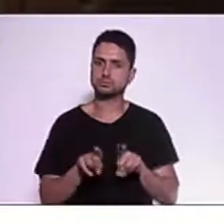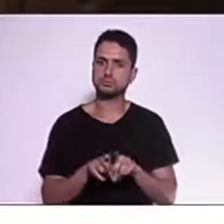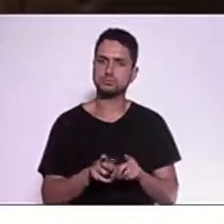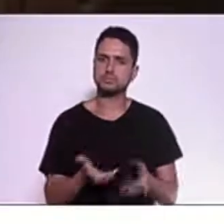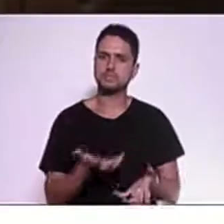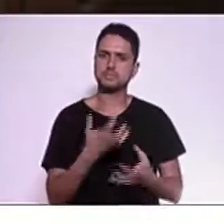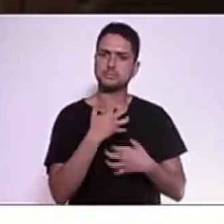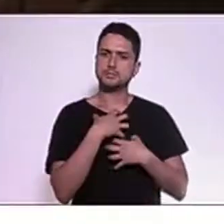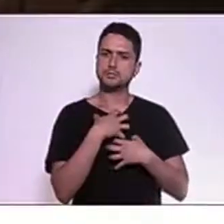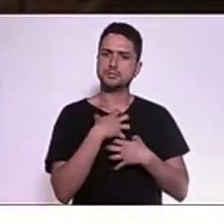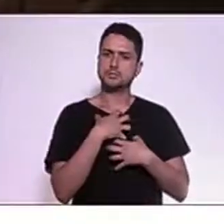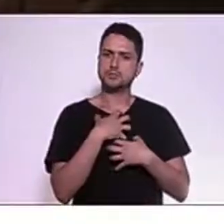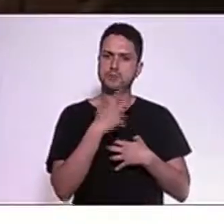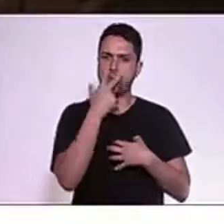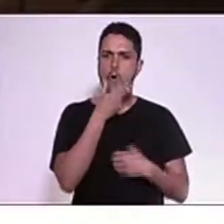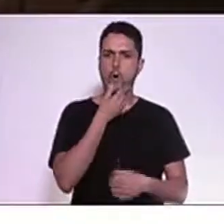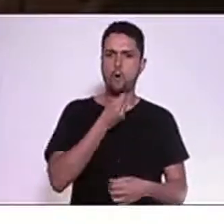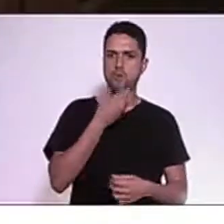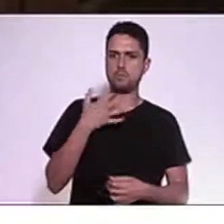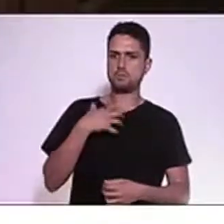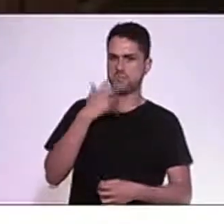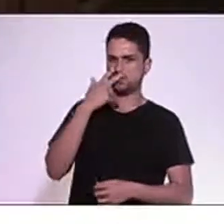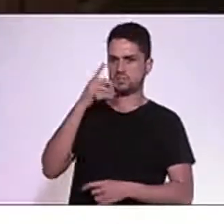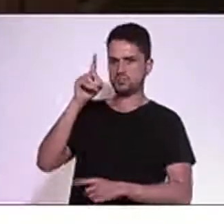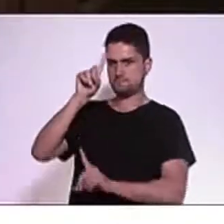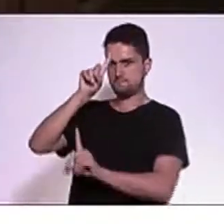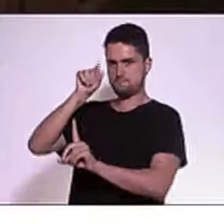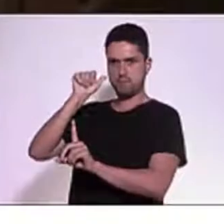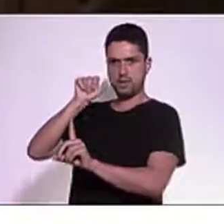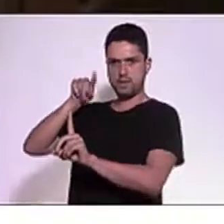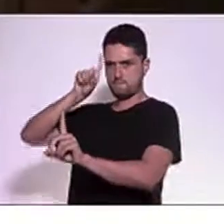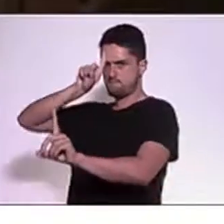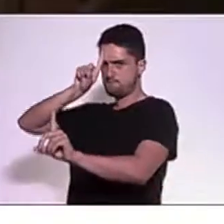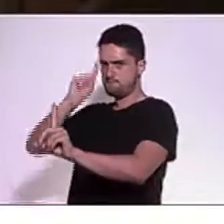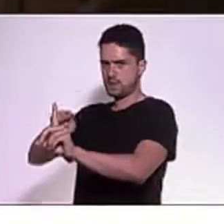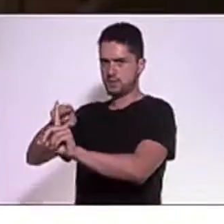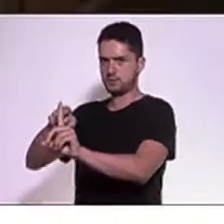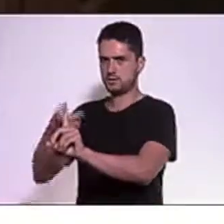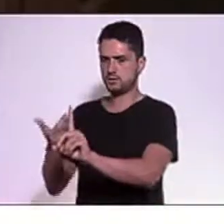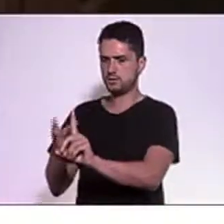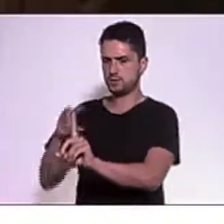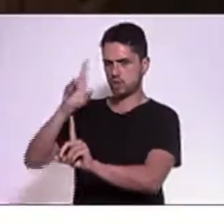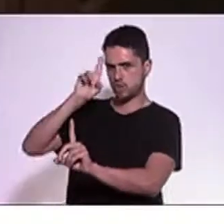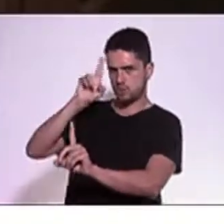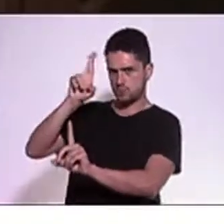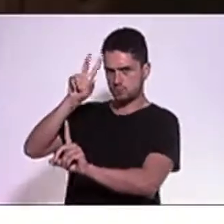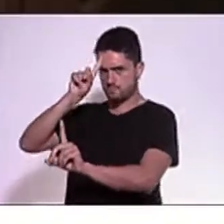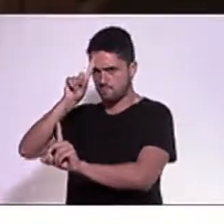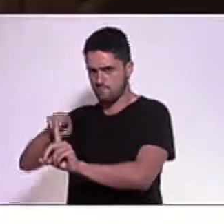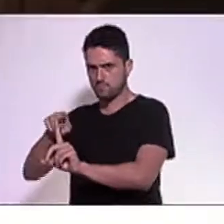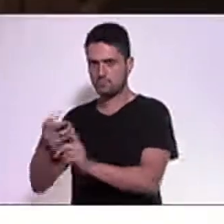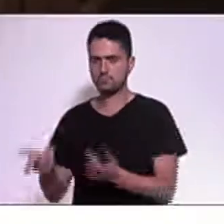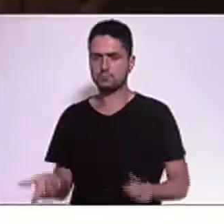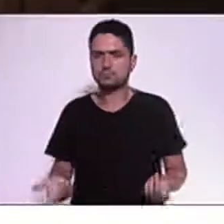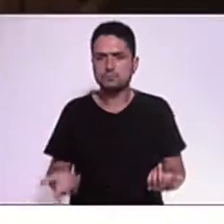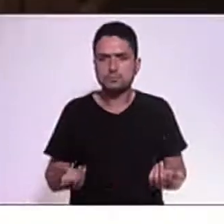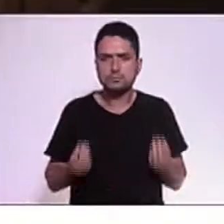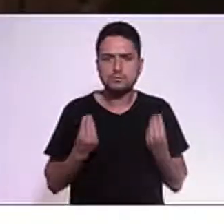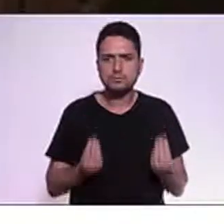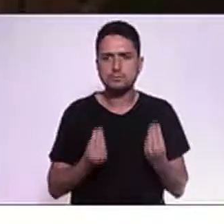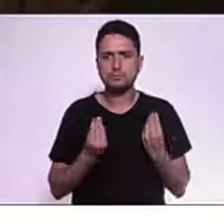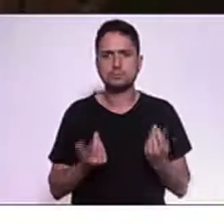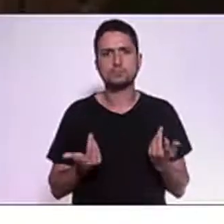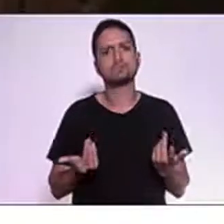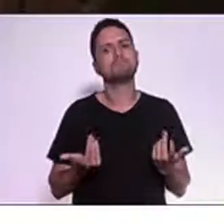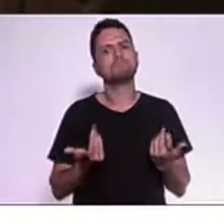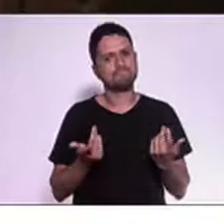sentir dono do corpo dessas mulheres, dono dos destinos dessas mulheres, pode se tornar fatal e tem se